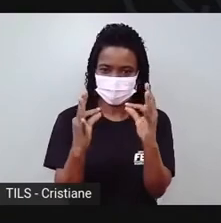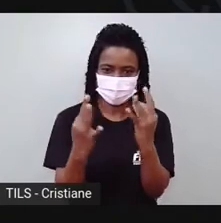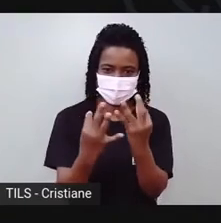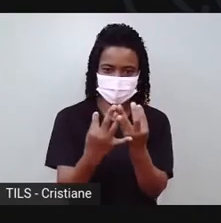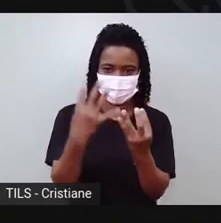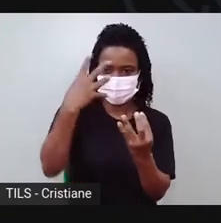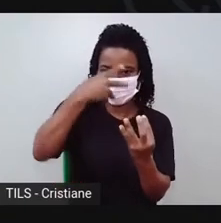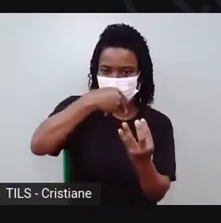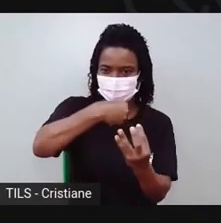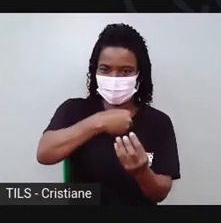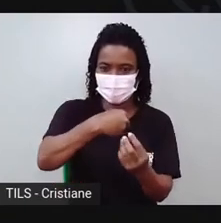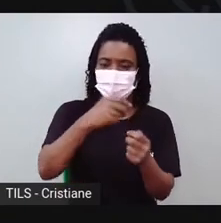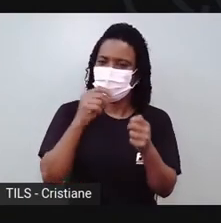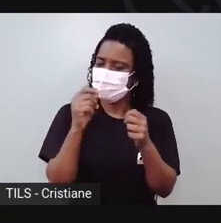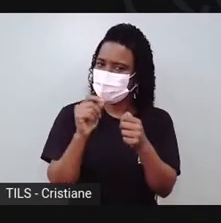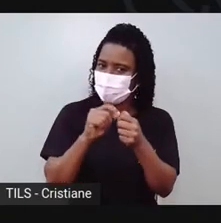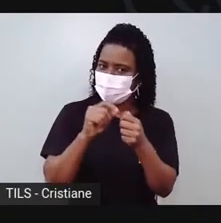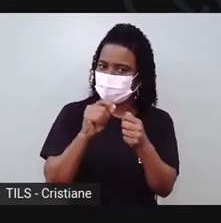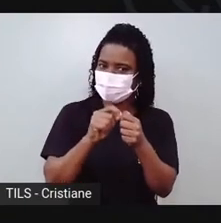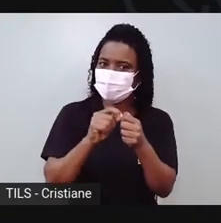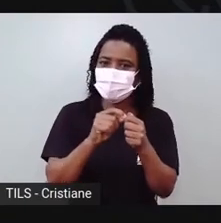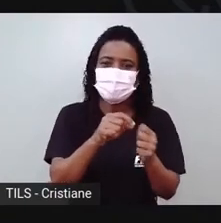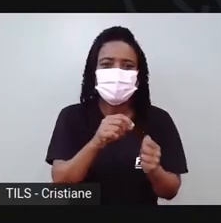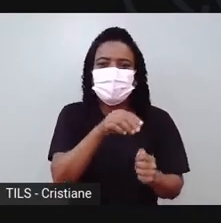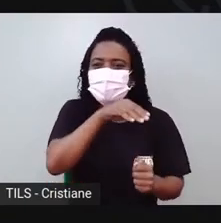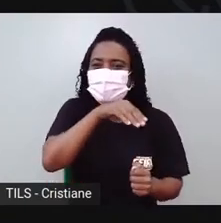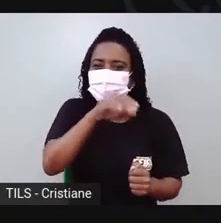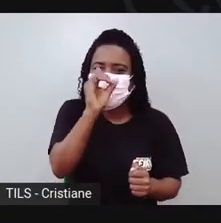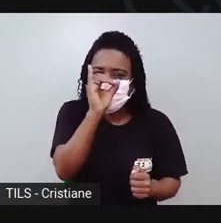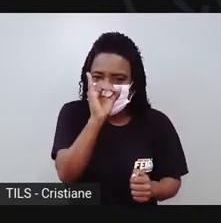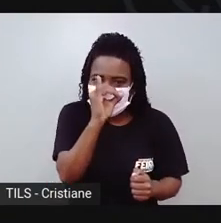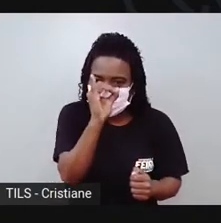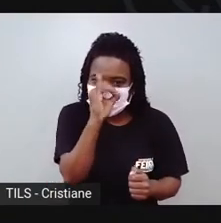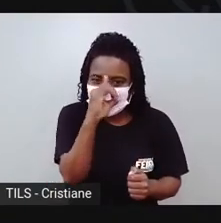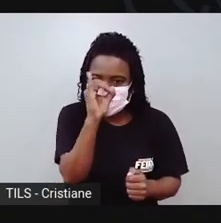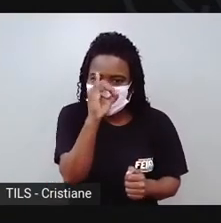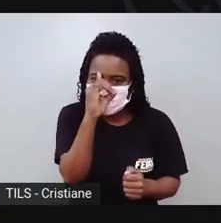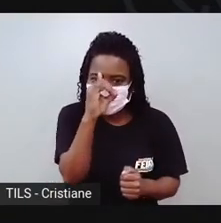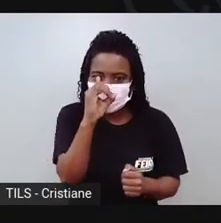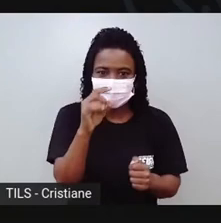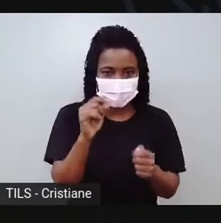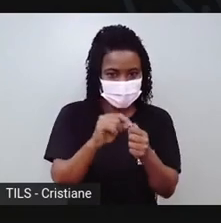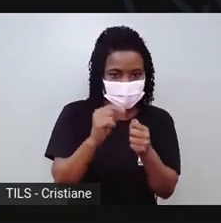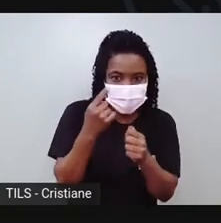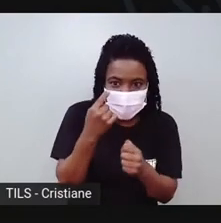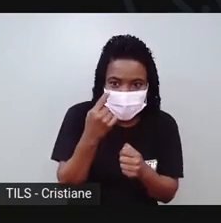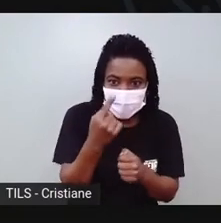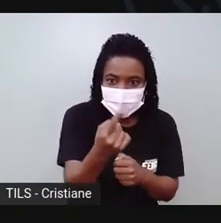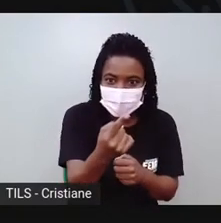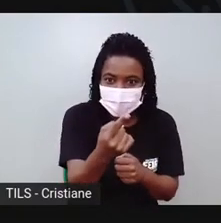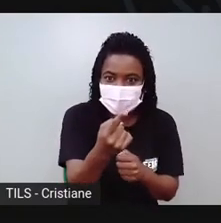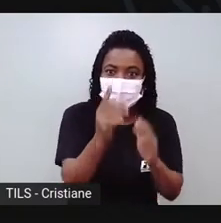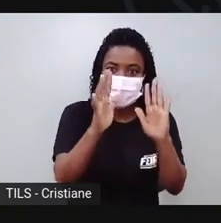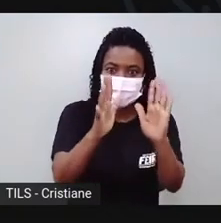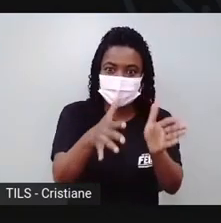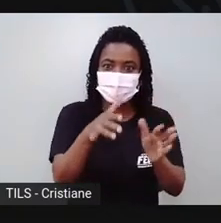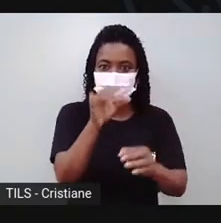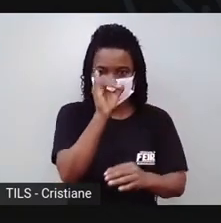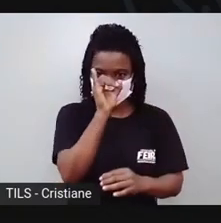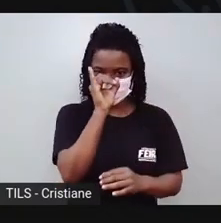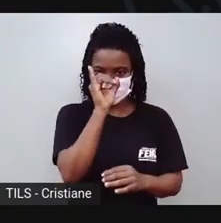Eu acho que eu vou fazer um porquinho, mas eu já fiz um, ele tá aqui em pezinho. Mas vamos fazer um